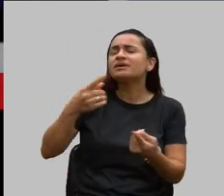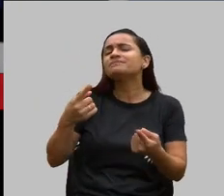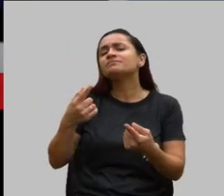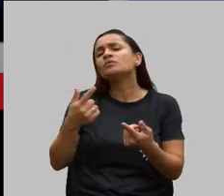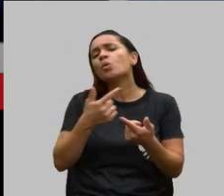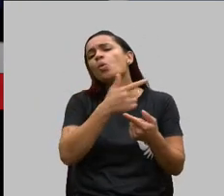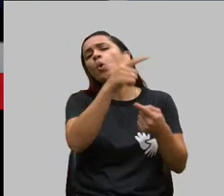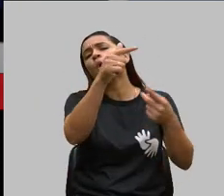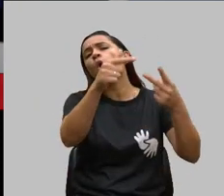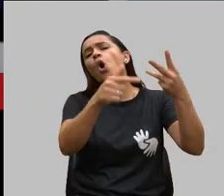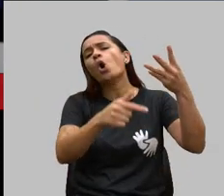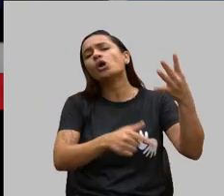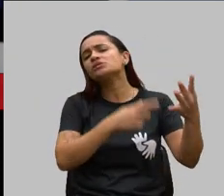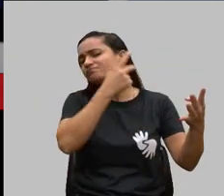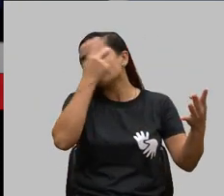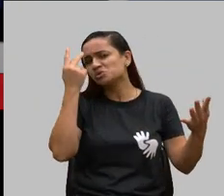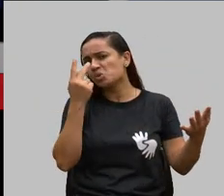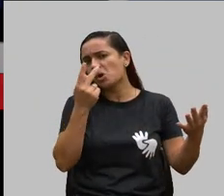o lucro disso.